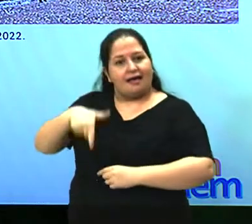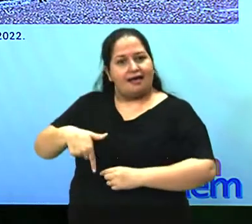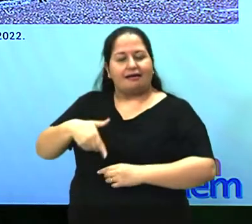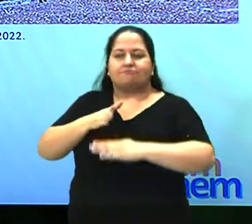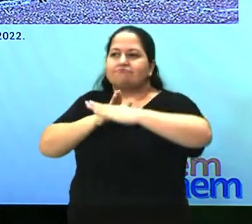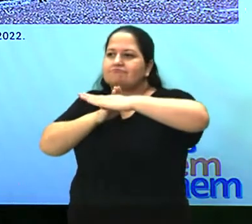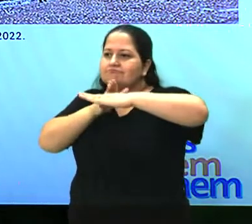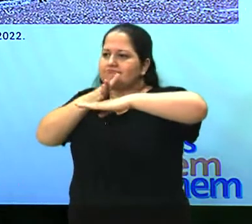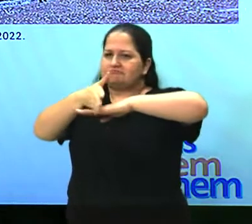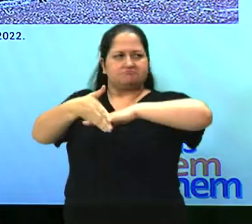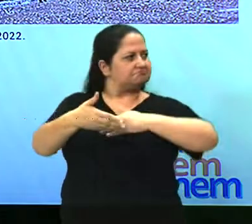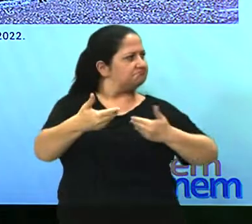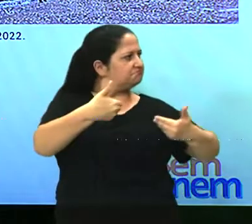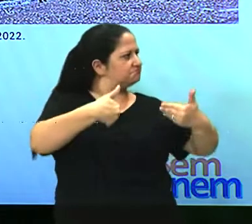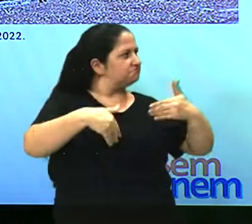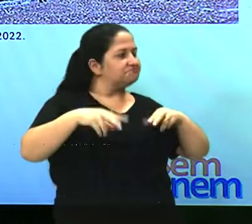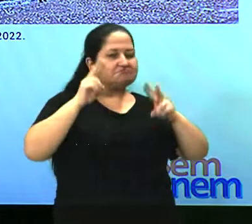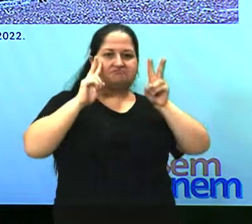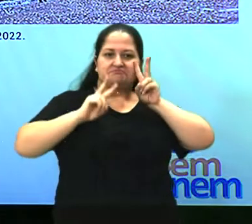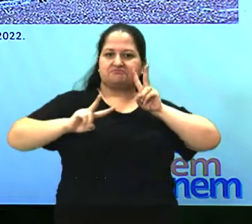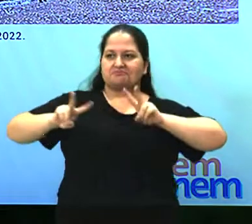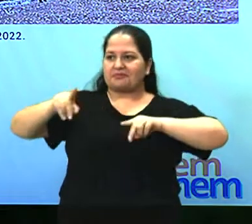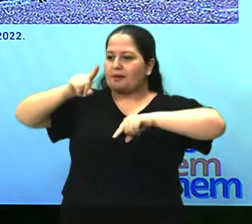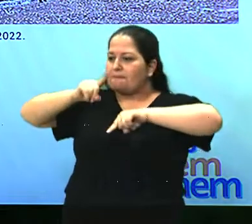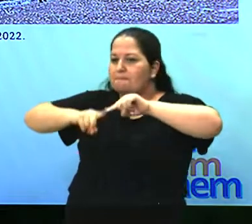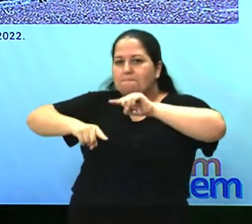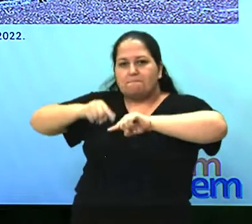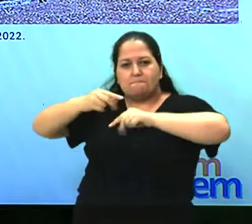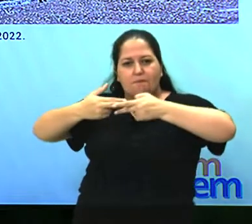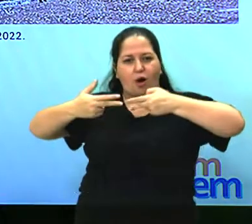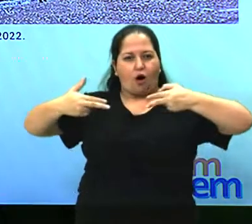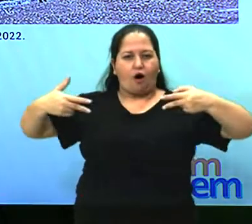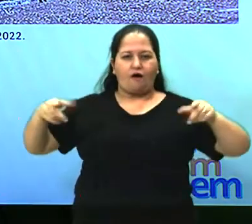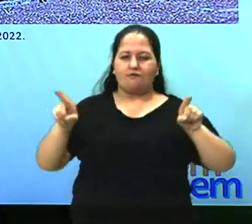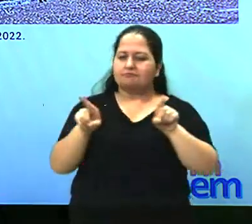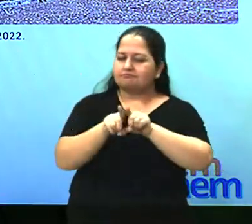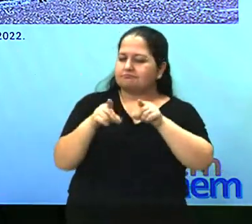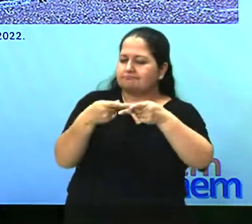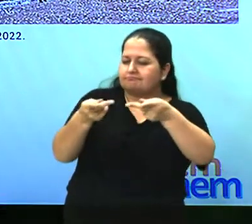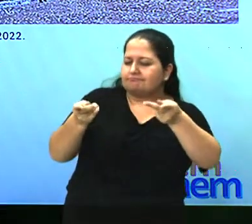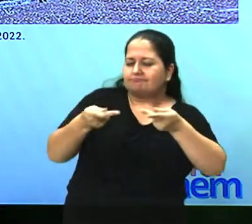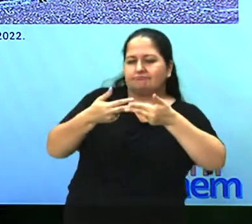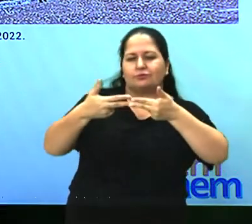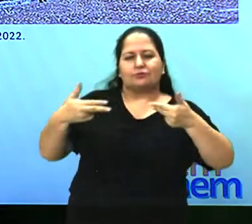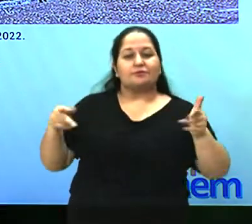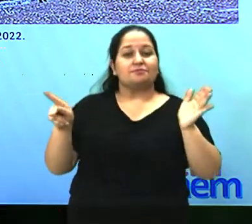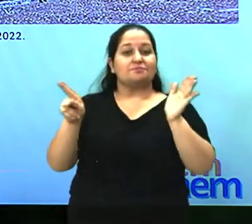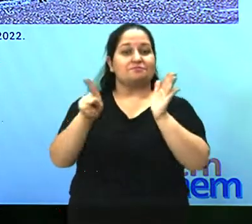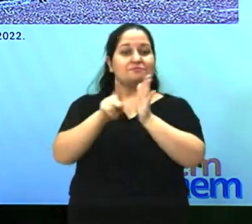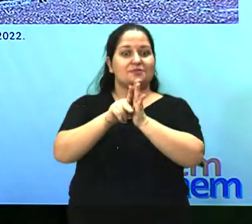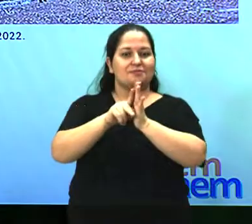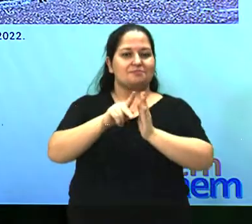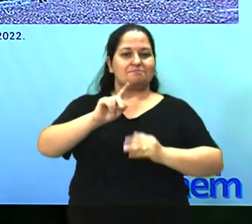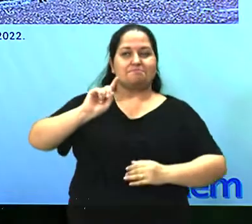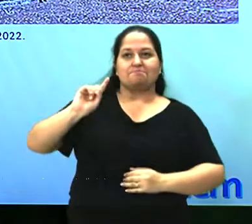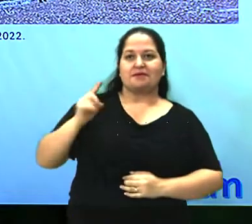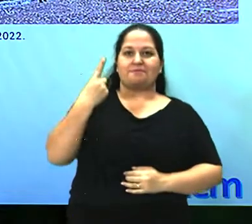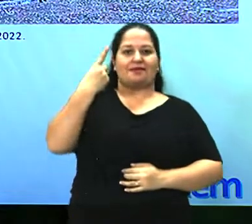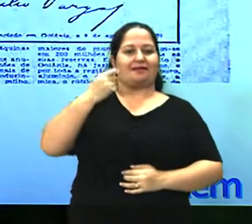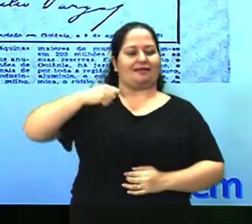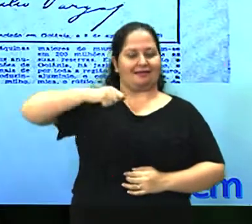Você vai então ter acesso a móveis, louças, cristais da primeira dama como eles eram originalmente, ok?